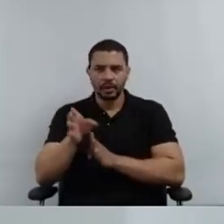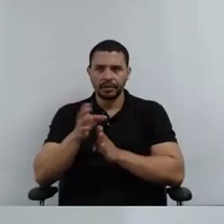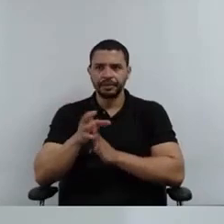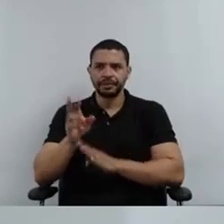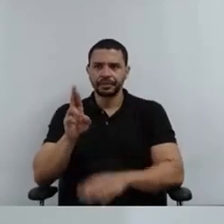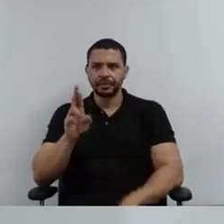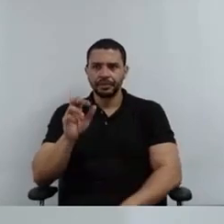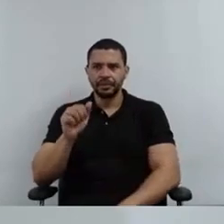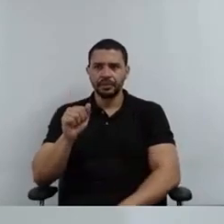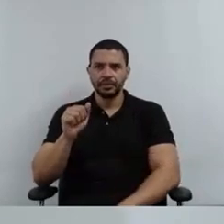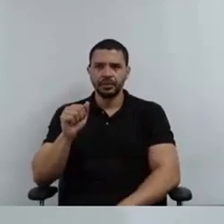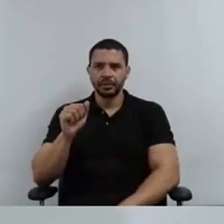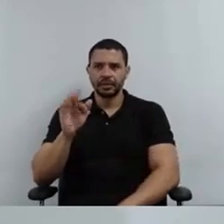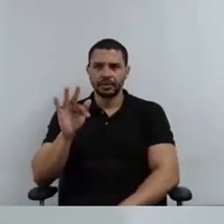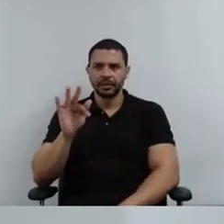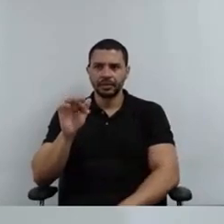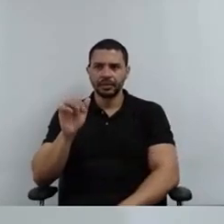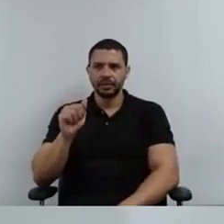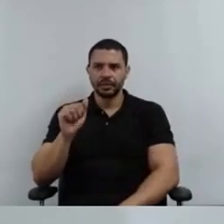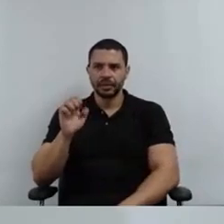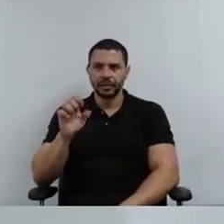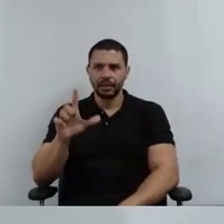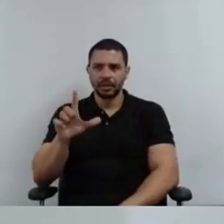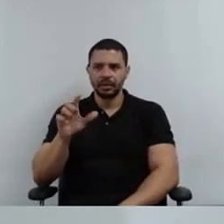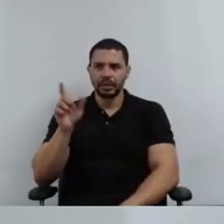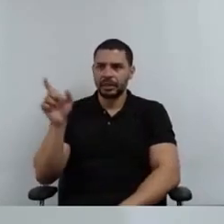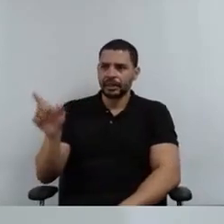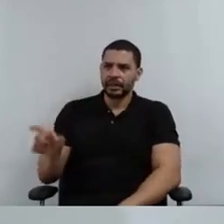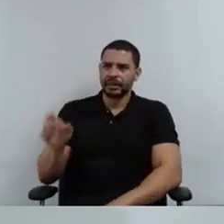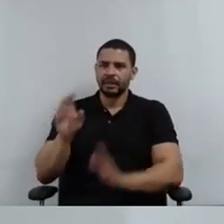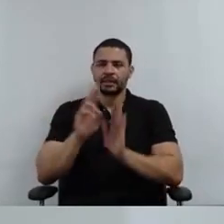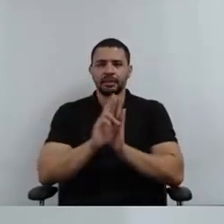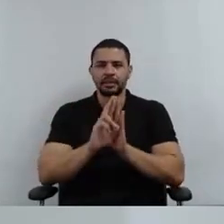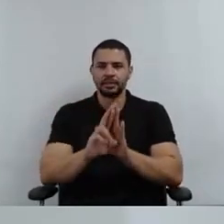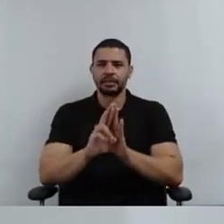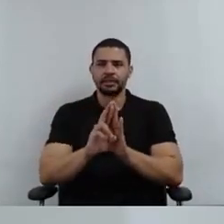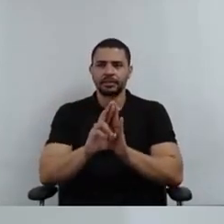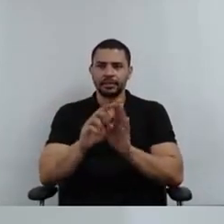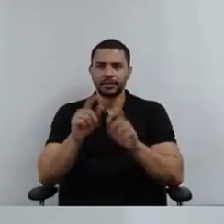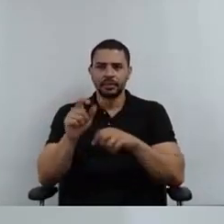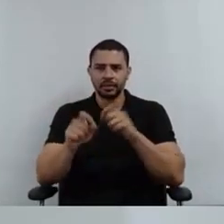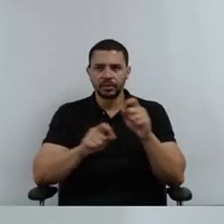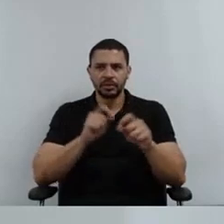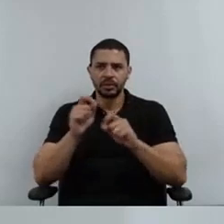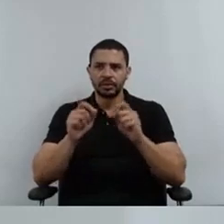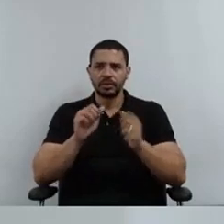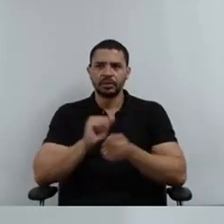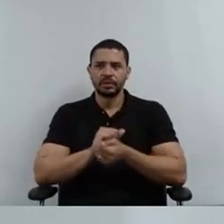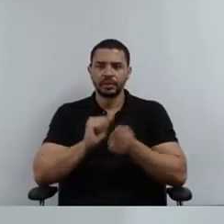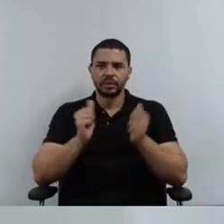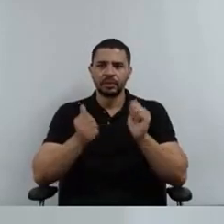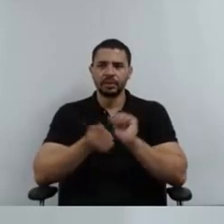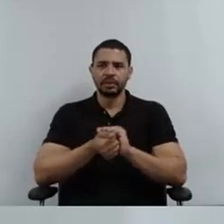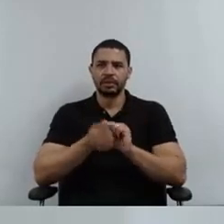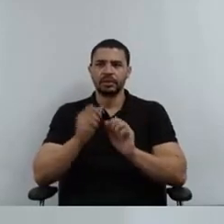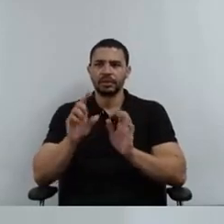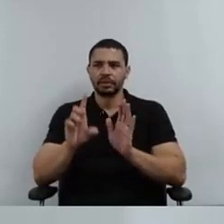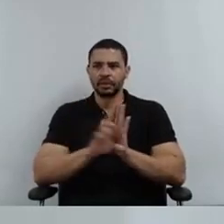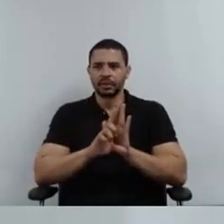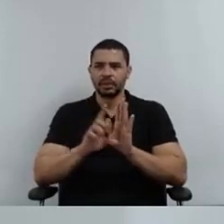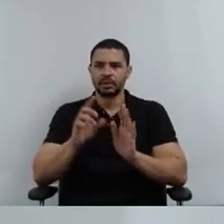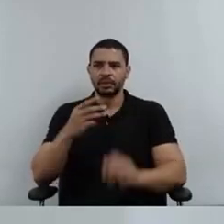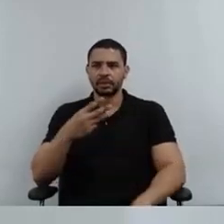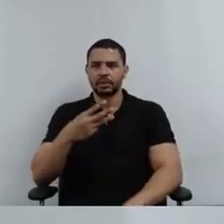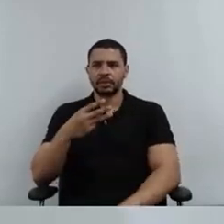caráter homologatório e trata da atualização da deliberação 111, justamente a fim de adequá-la à Lei 1389,